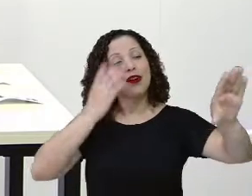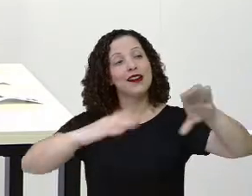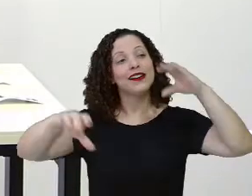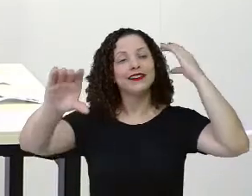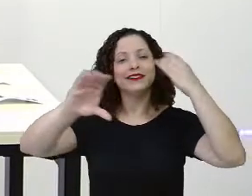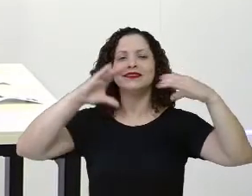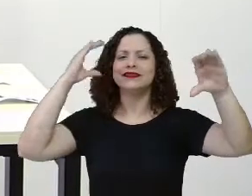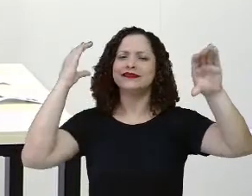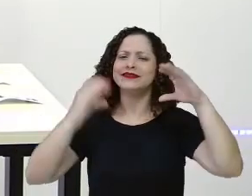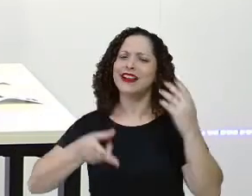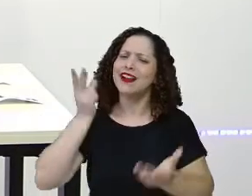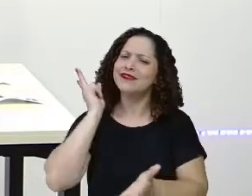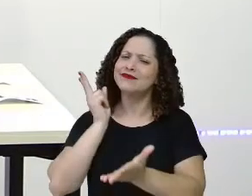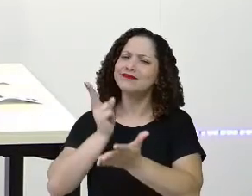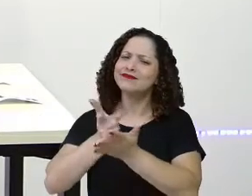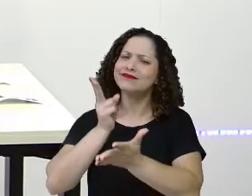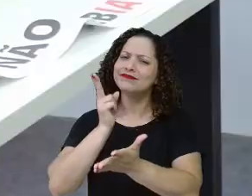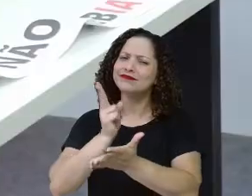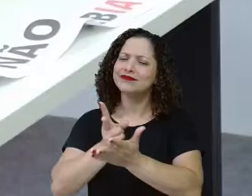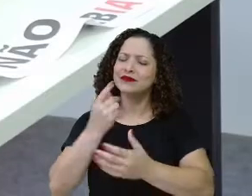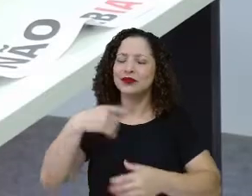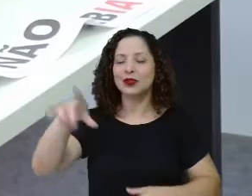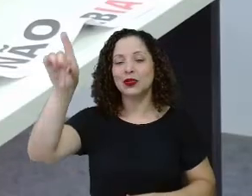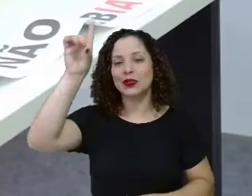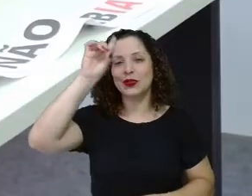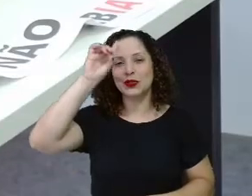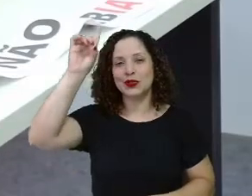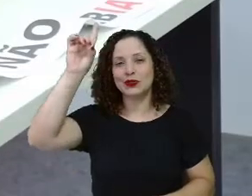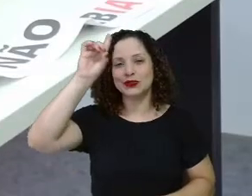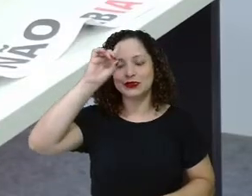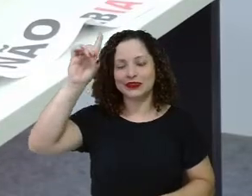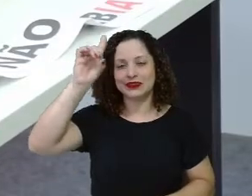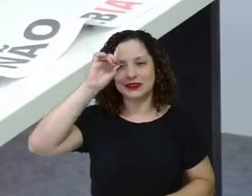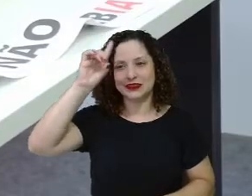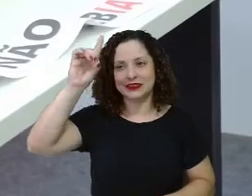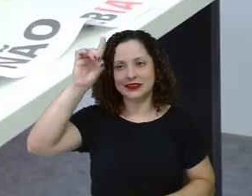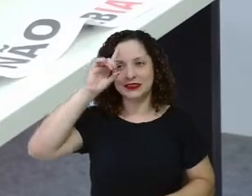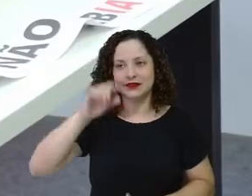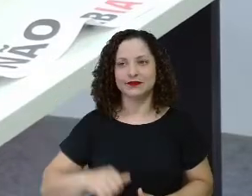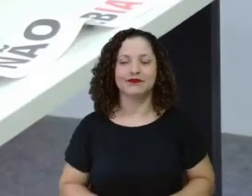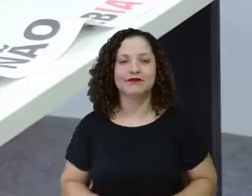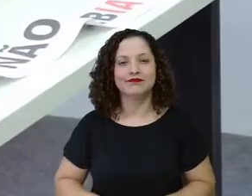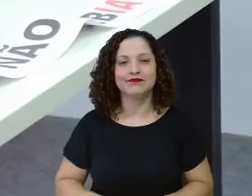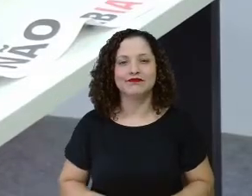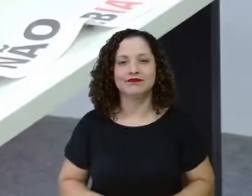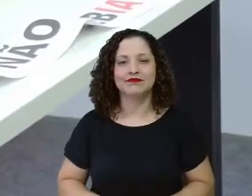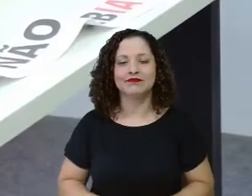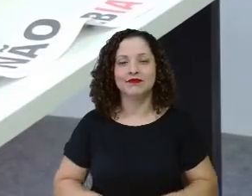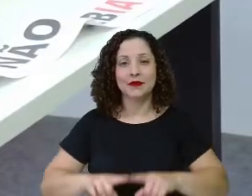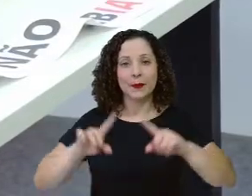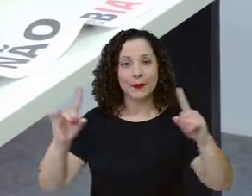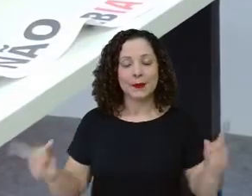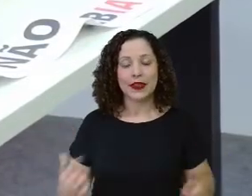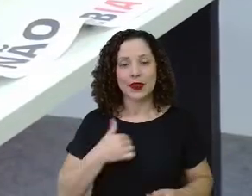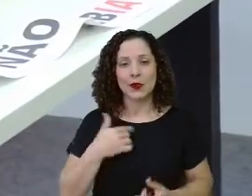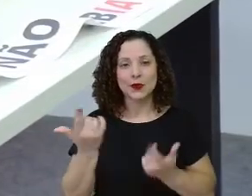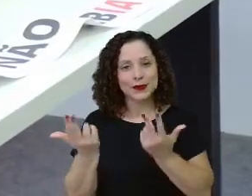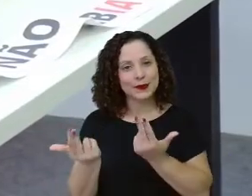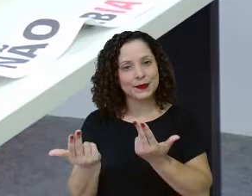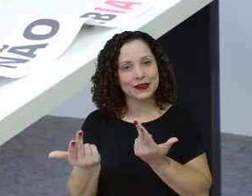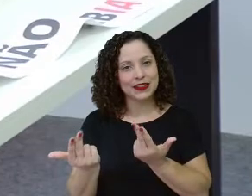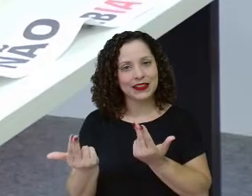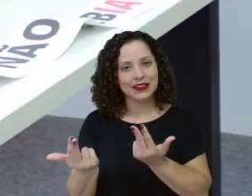sempre, todo dia, pois eu